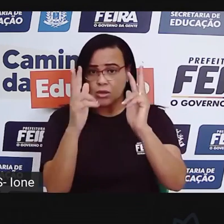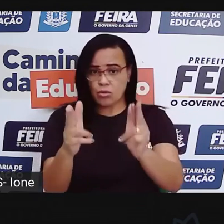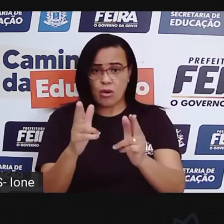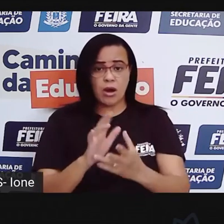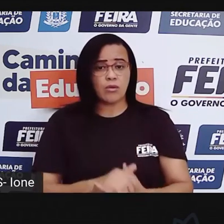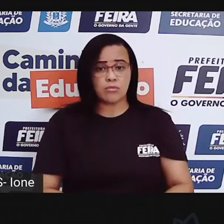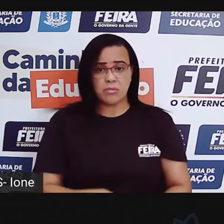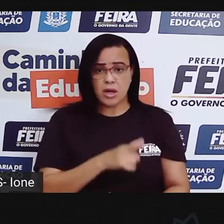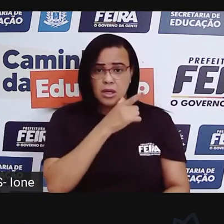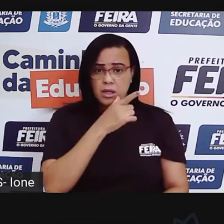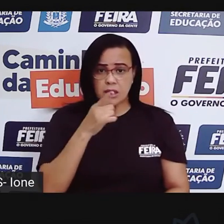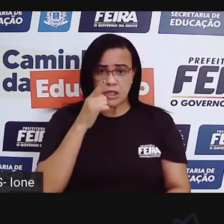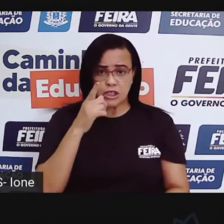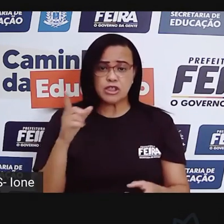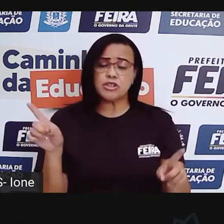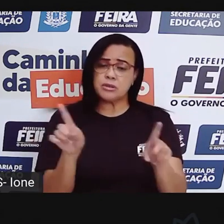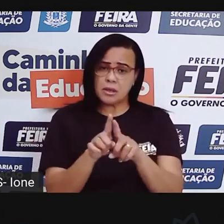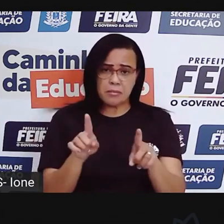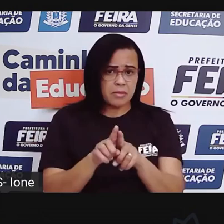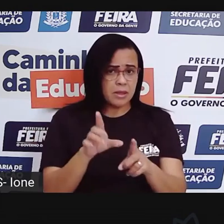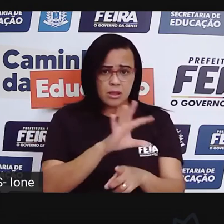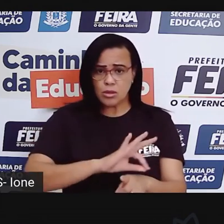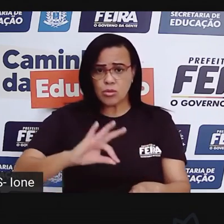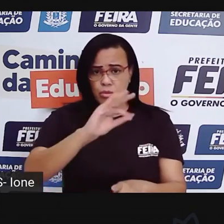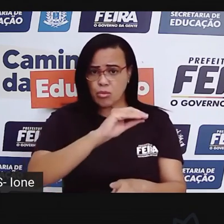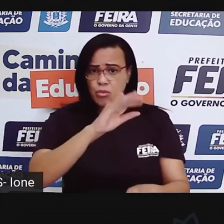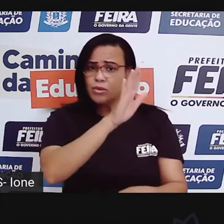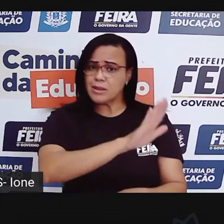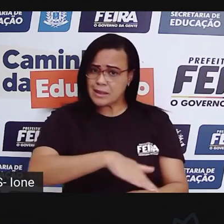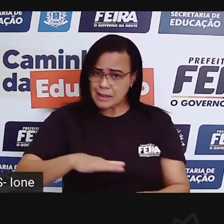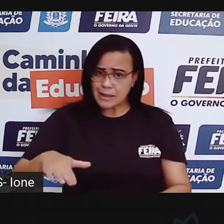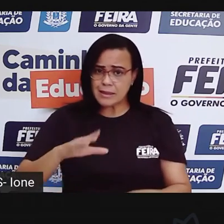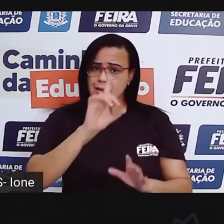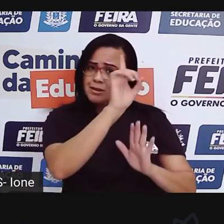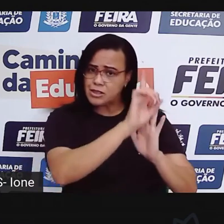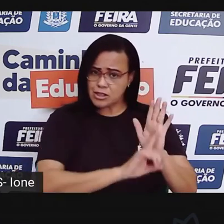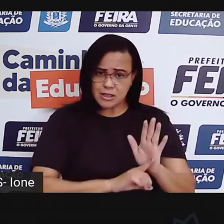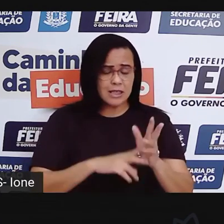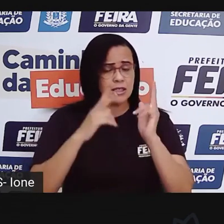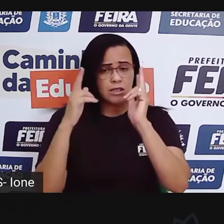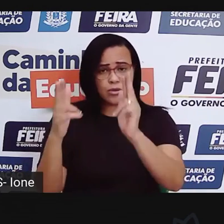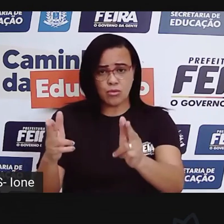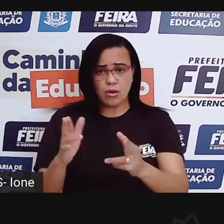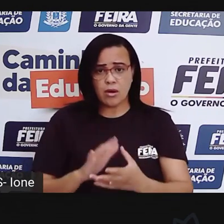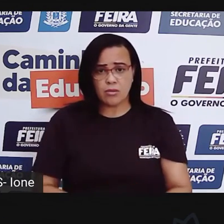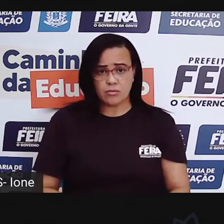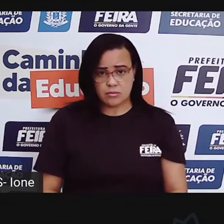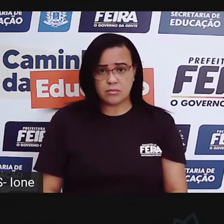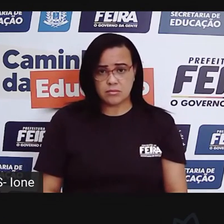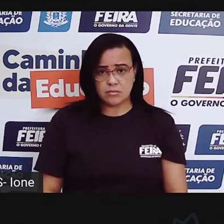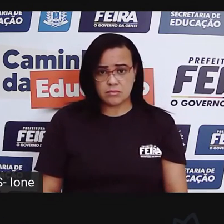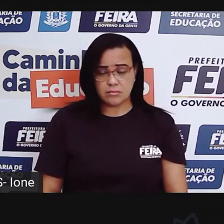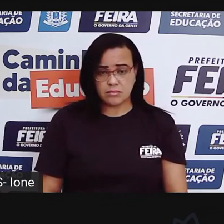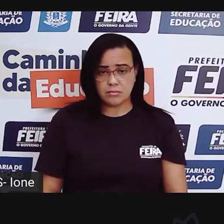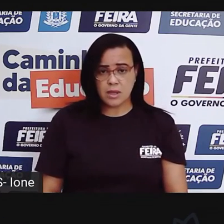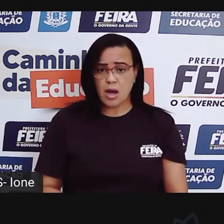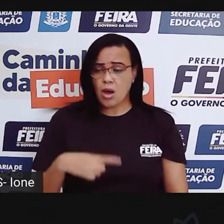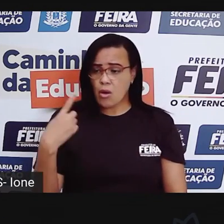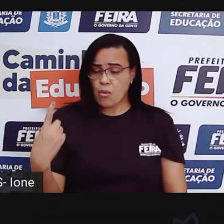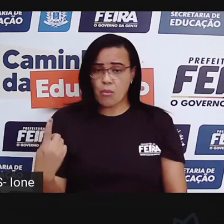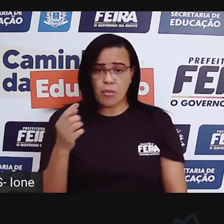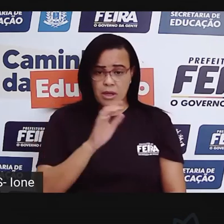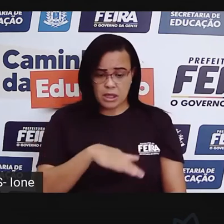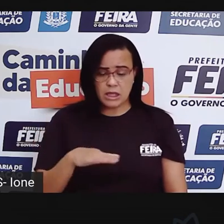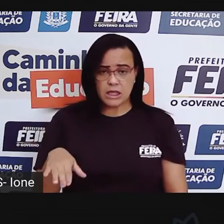também têm o direito ao recreio, sabiam disso? Será que uma criança, né? Pode proibir a outra de brincar no